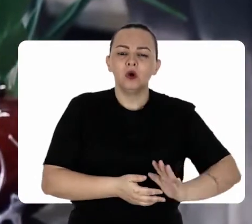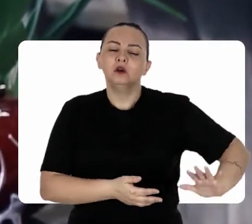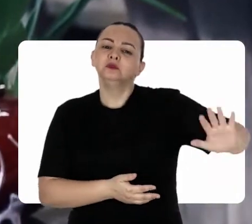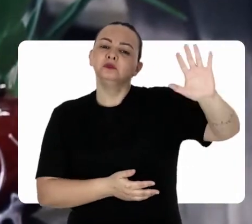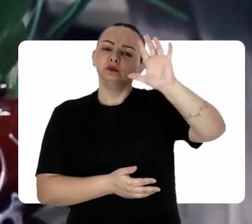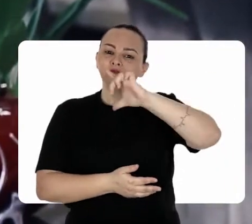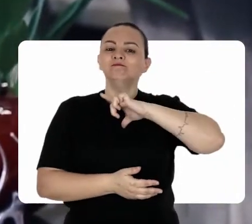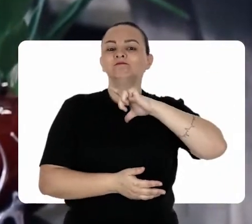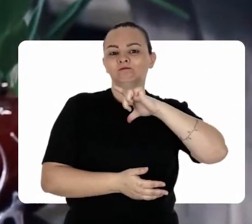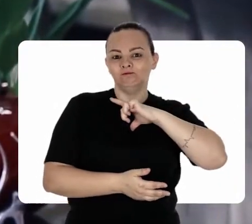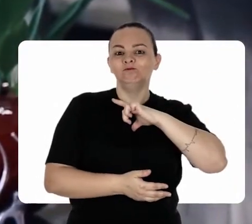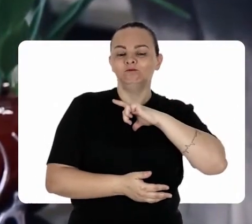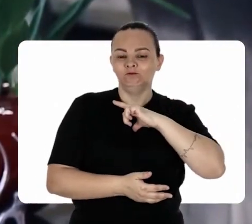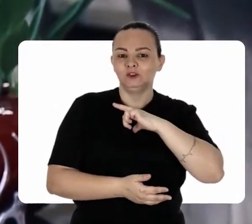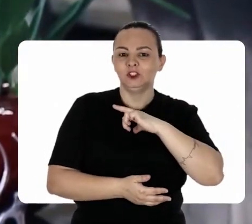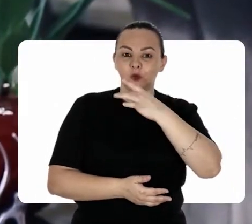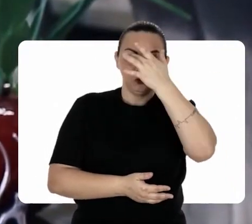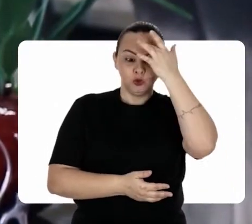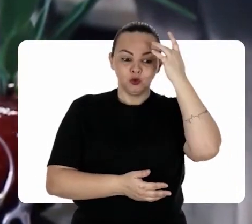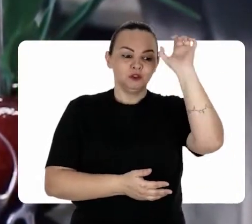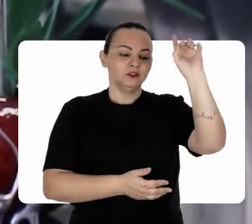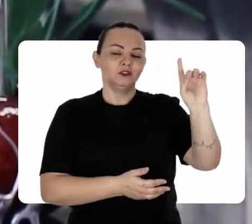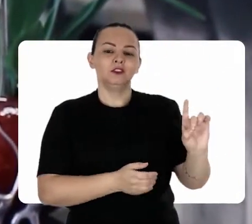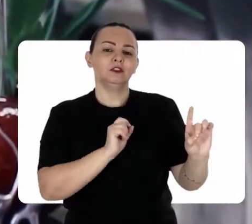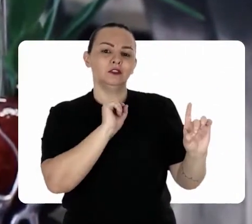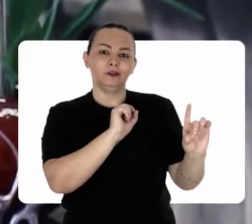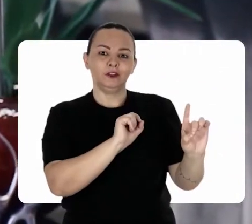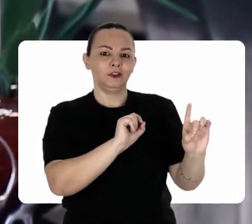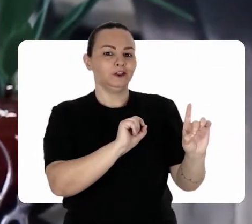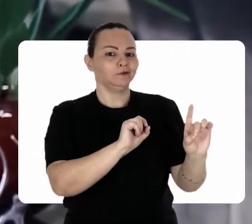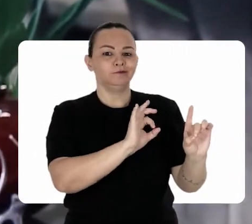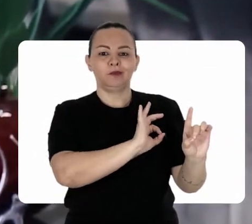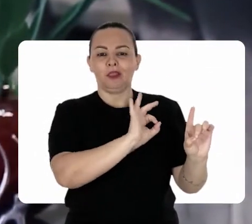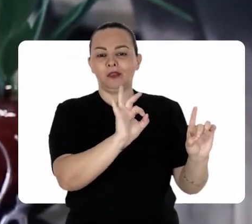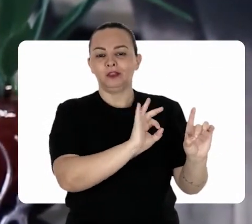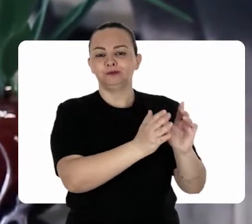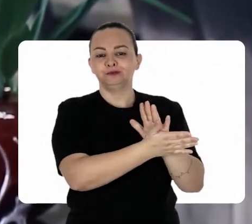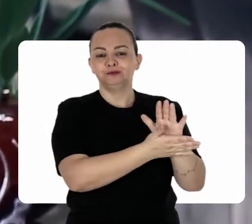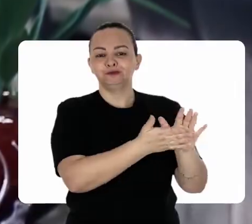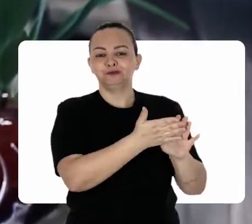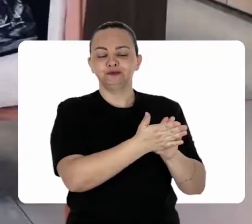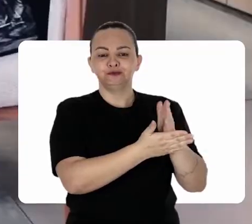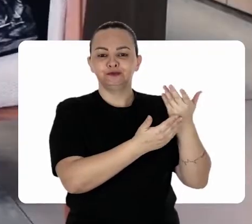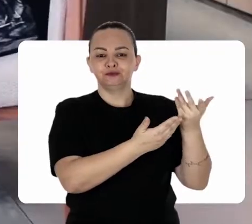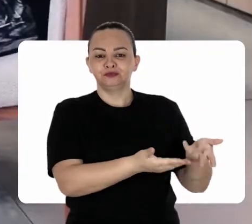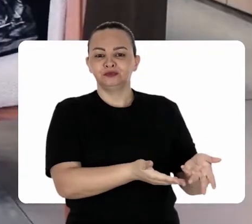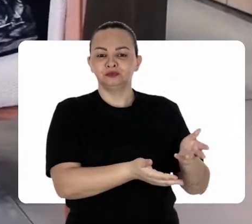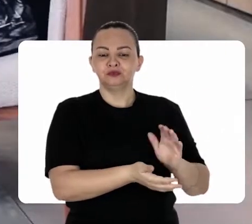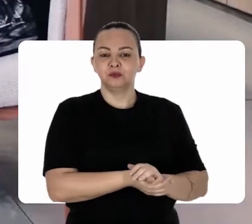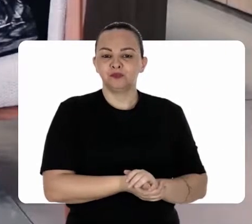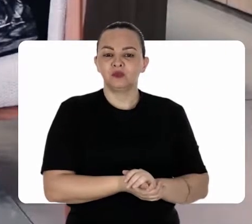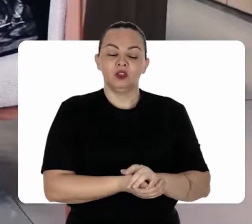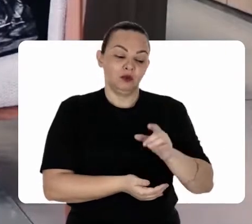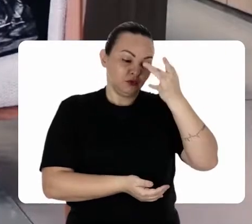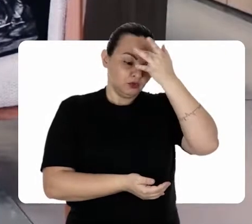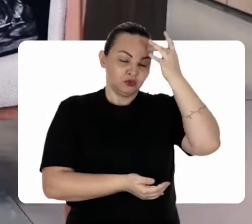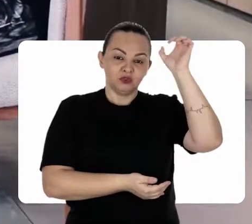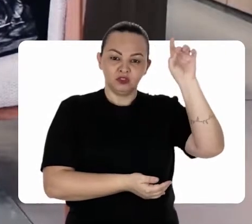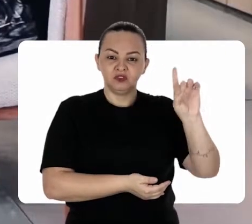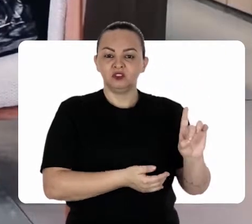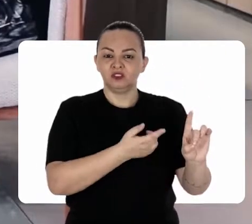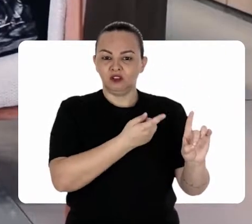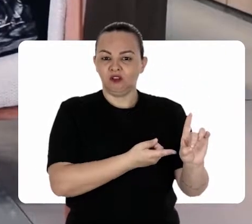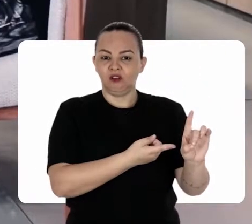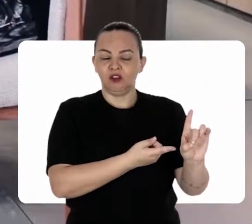maravilhoso país tupiniquim, de que a pessoa com deficiência não serve pra porcaria nenhuma. Que a pessoa com deficiência,